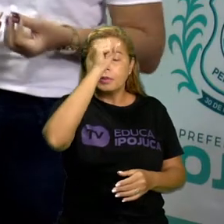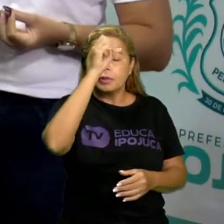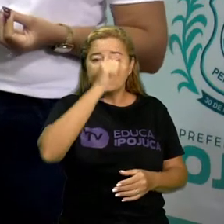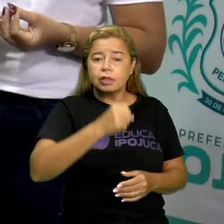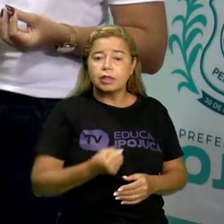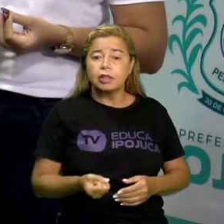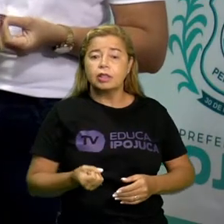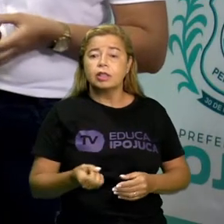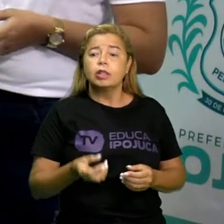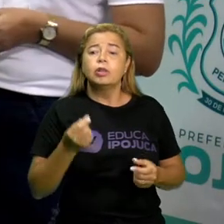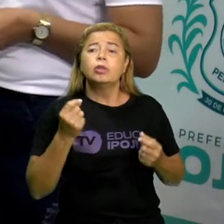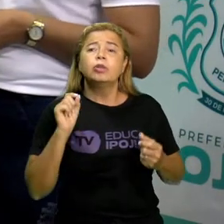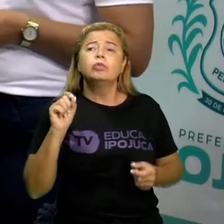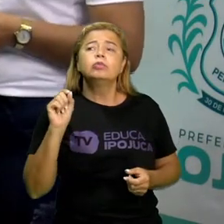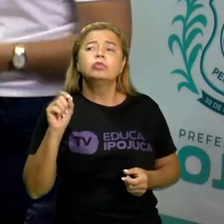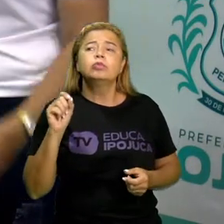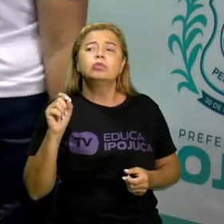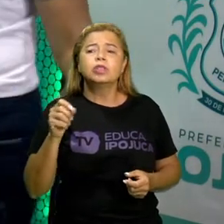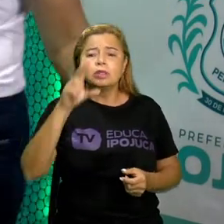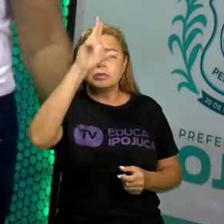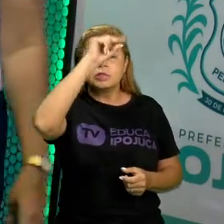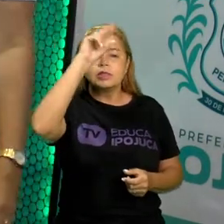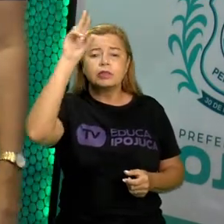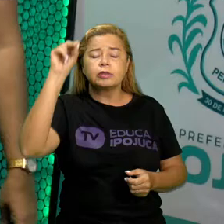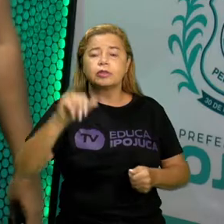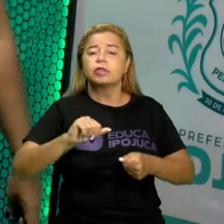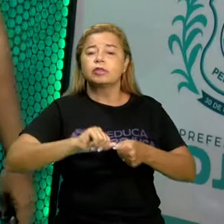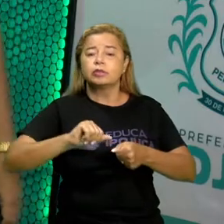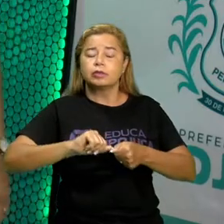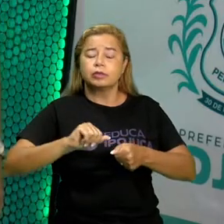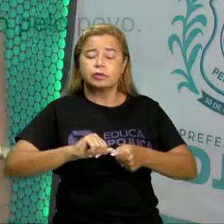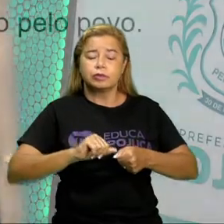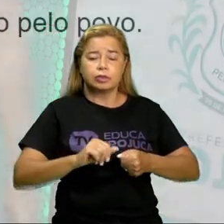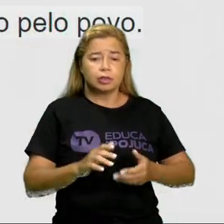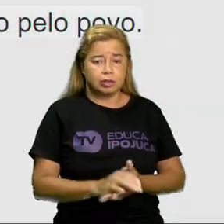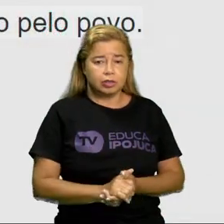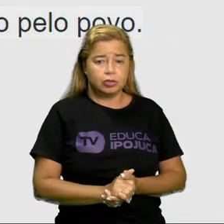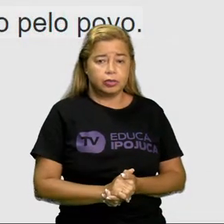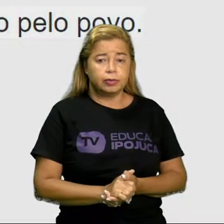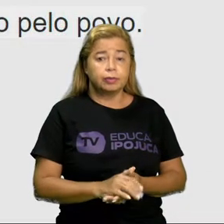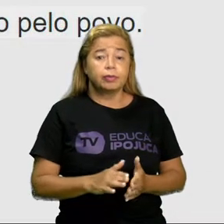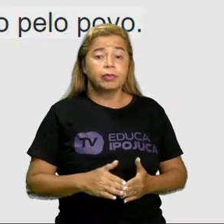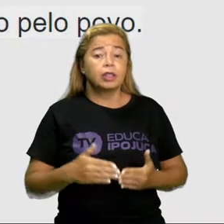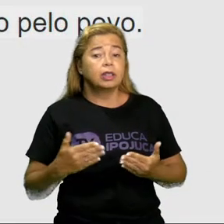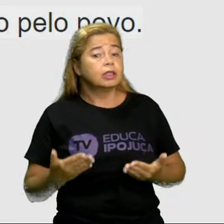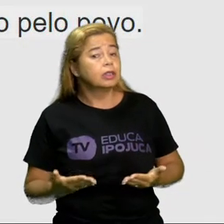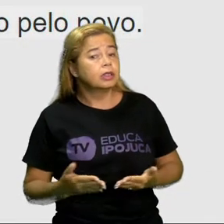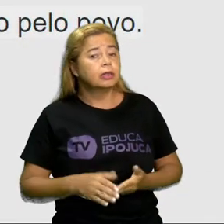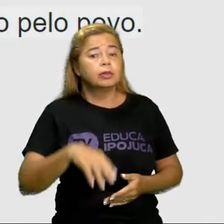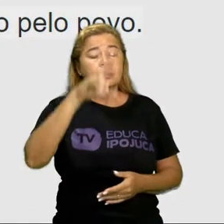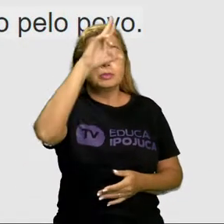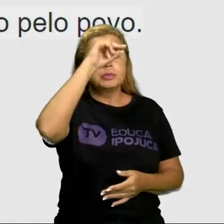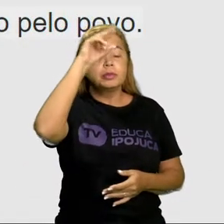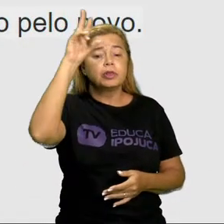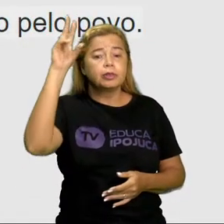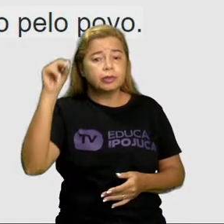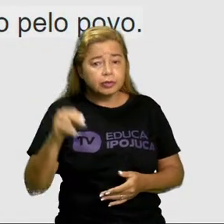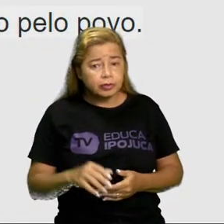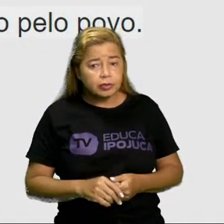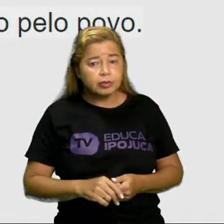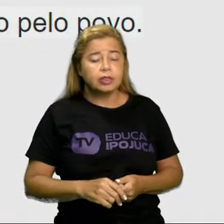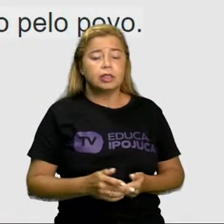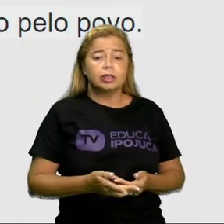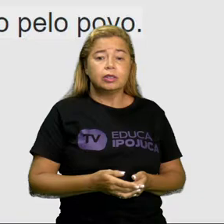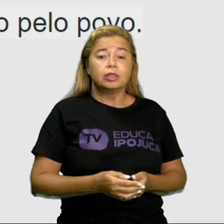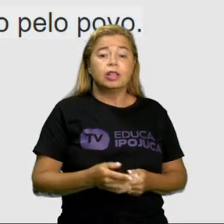prefeito de qualquer cidade. Qual seria esse papel? Ó, o prefeito, ele é um cargo político responsável pela